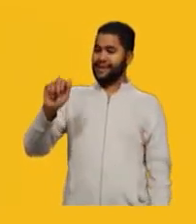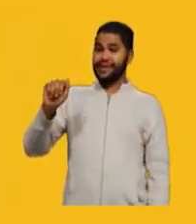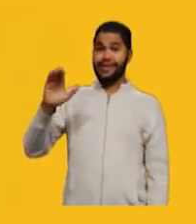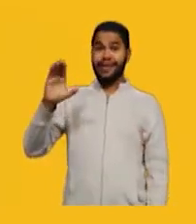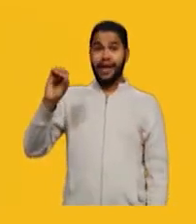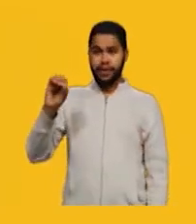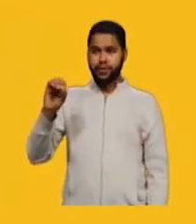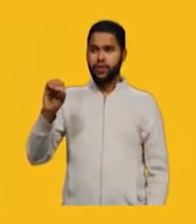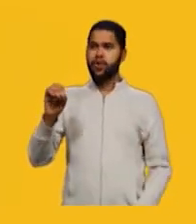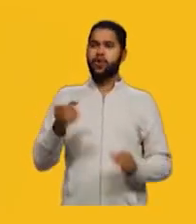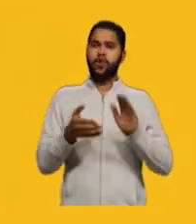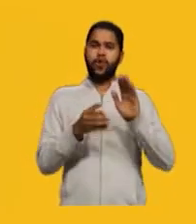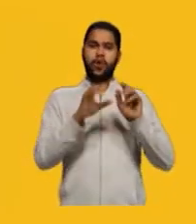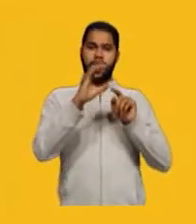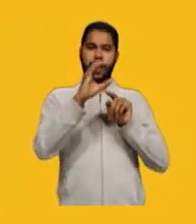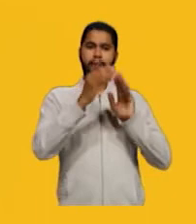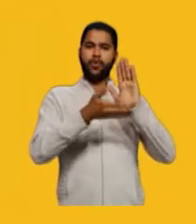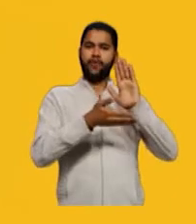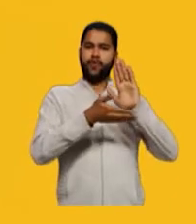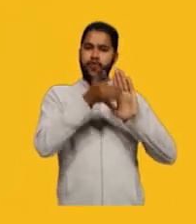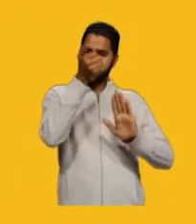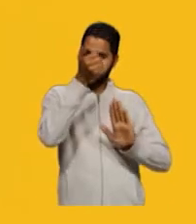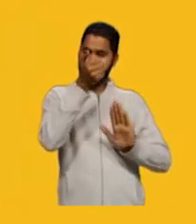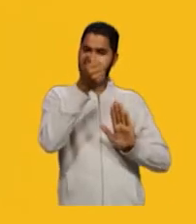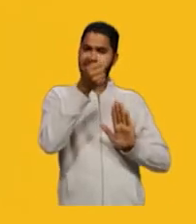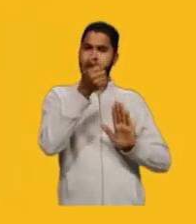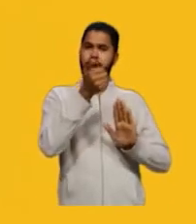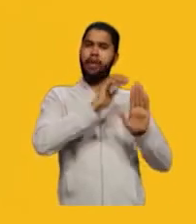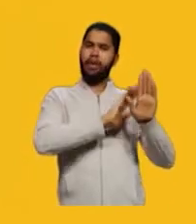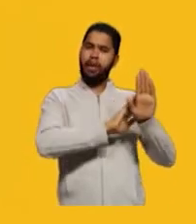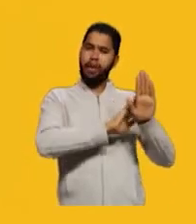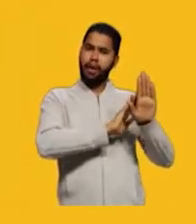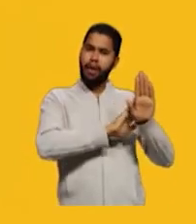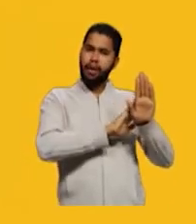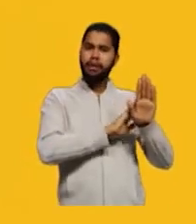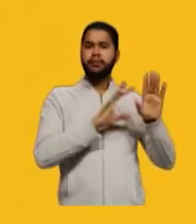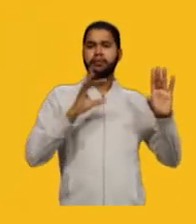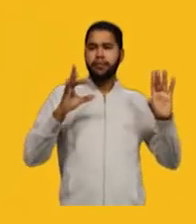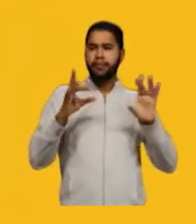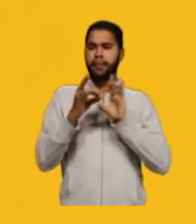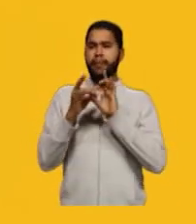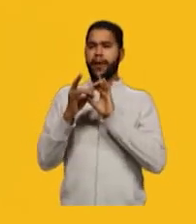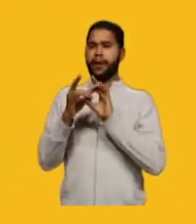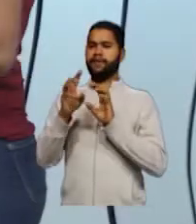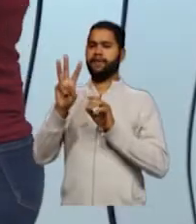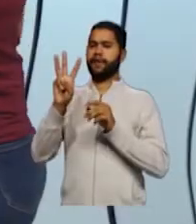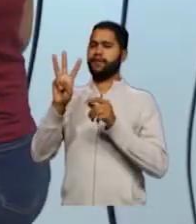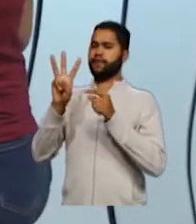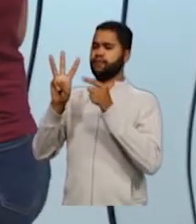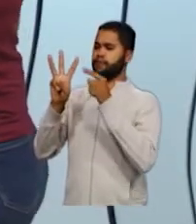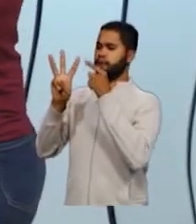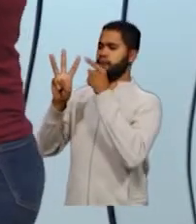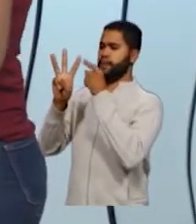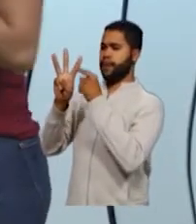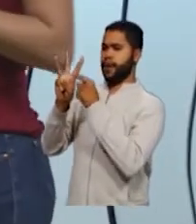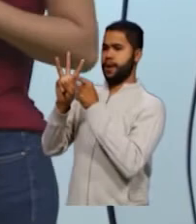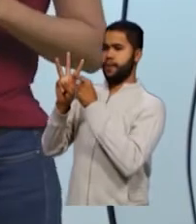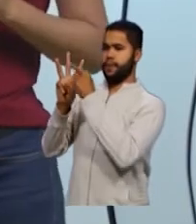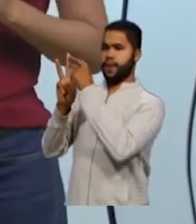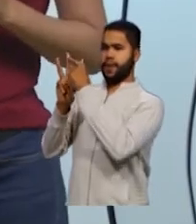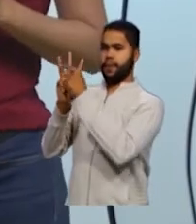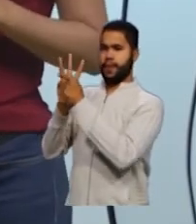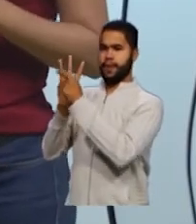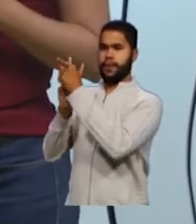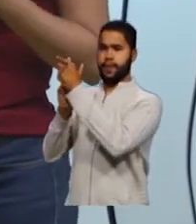remover os carbonos e ligar esses tracinhos. Então, eu vou ter essa